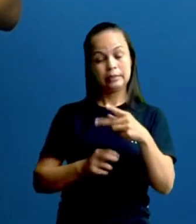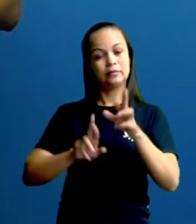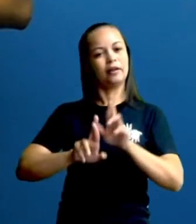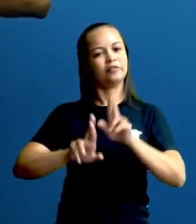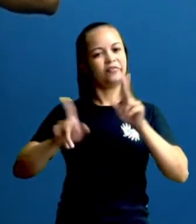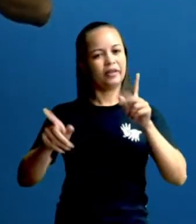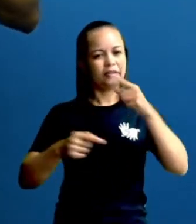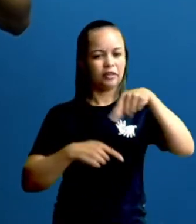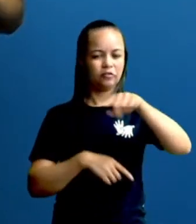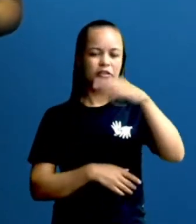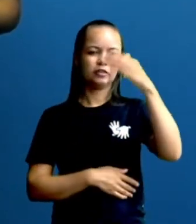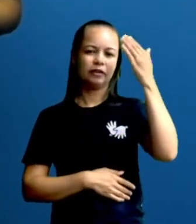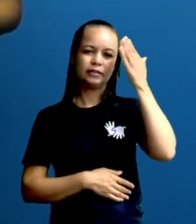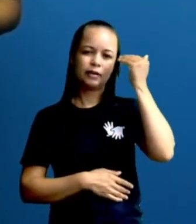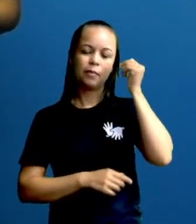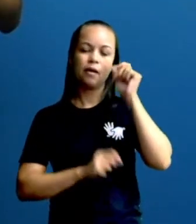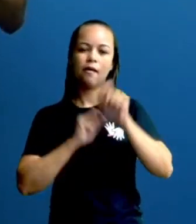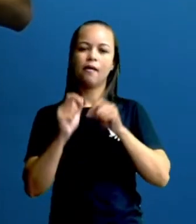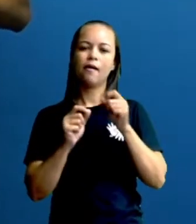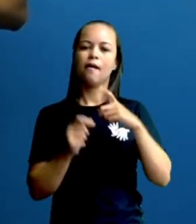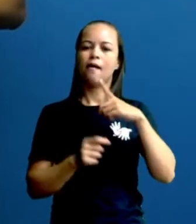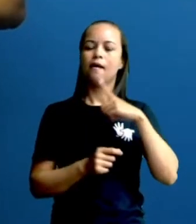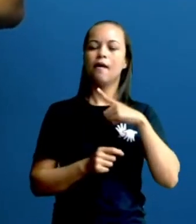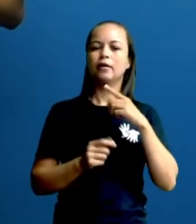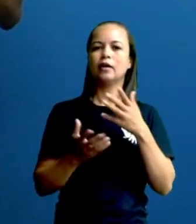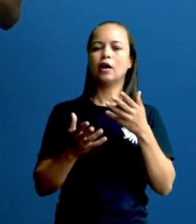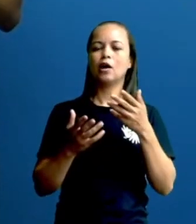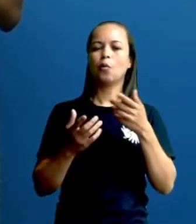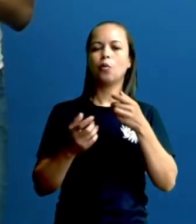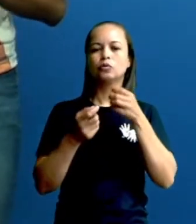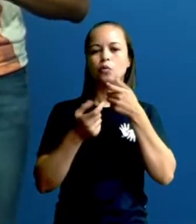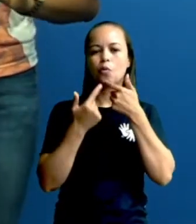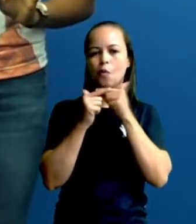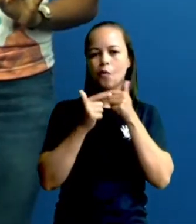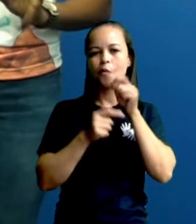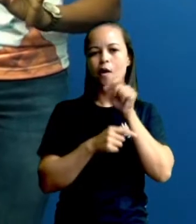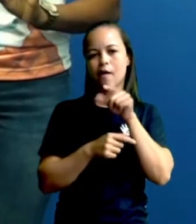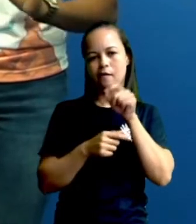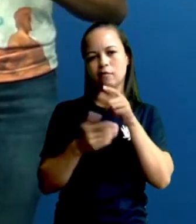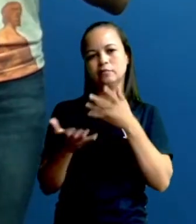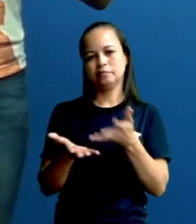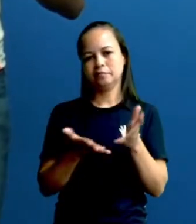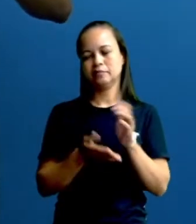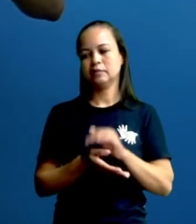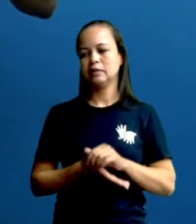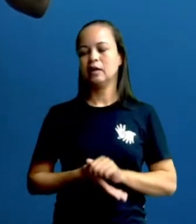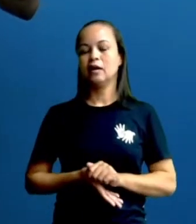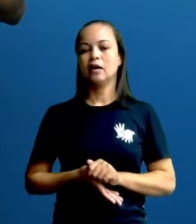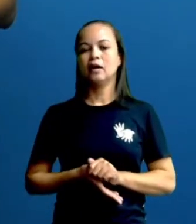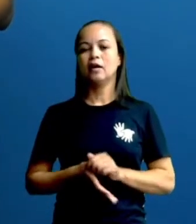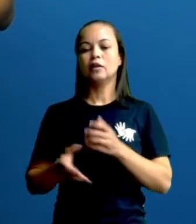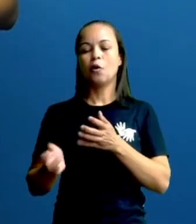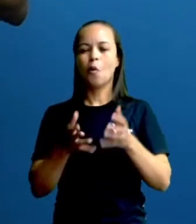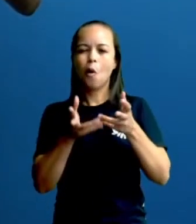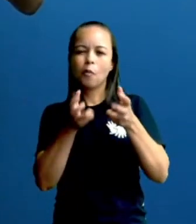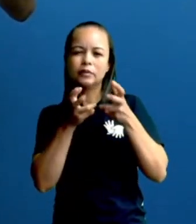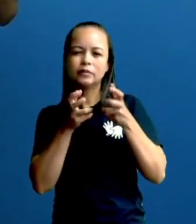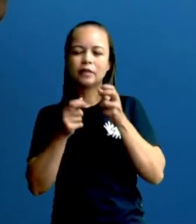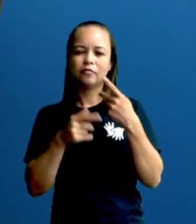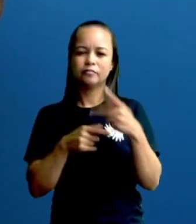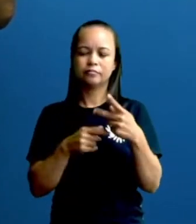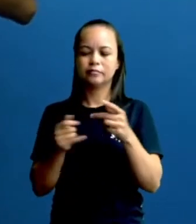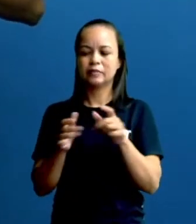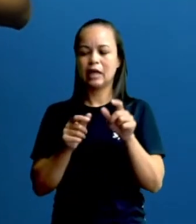você vai ter de acordo com a charge. Certo? Então, vai olhando aí esses pontos que quando você tiver acesso